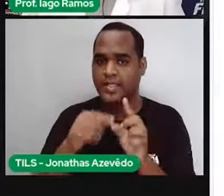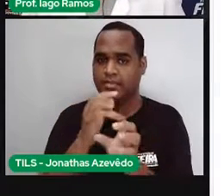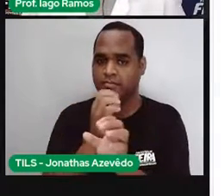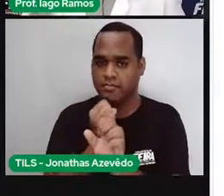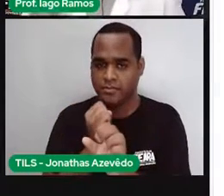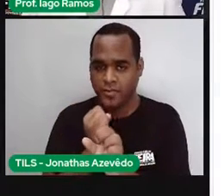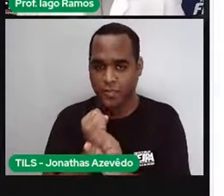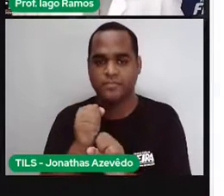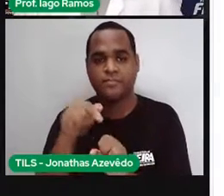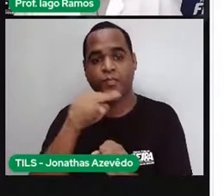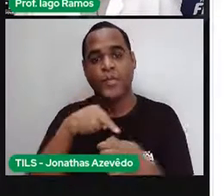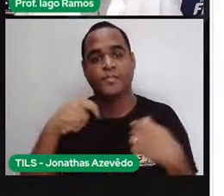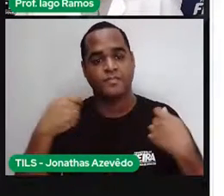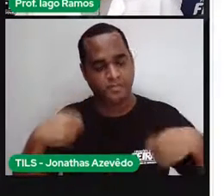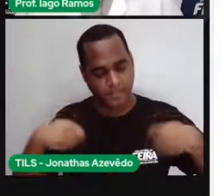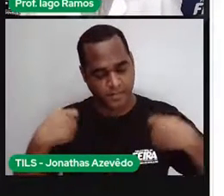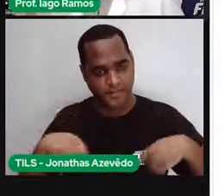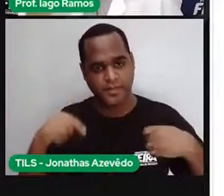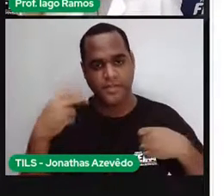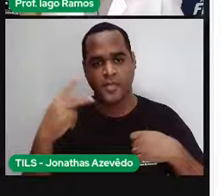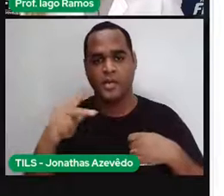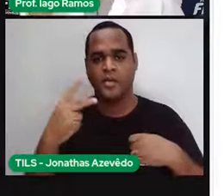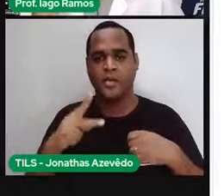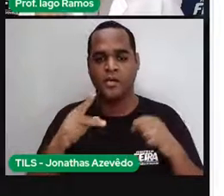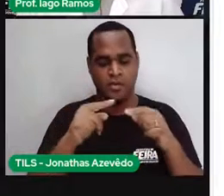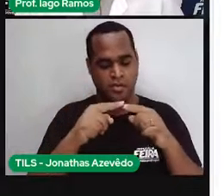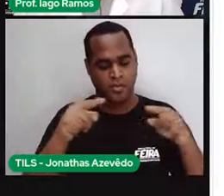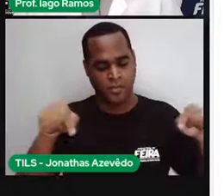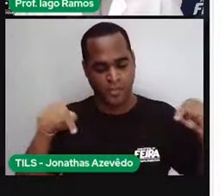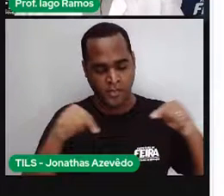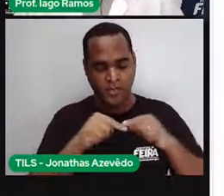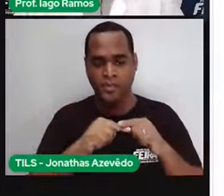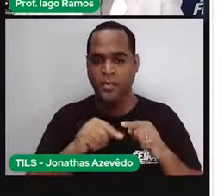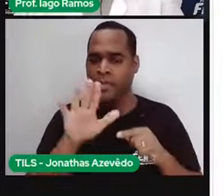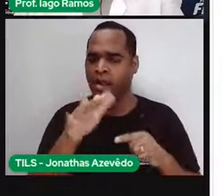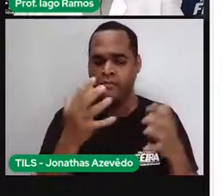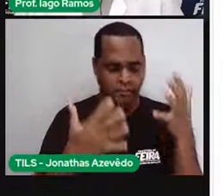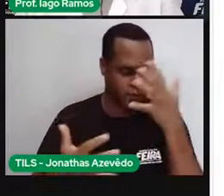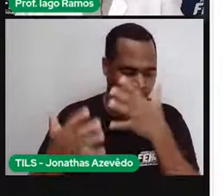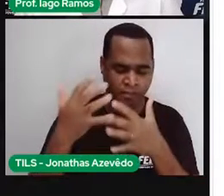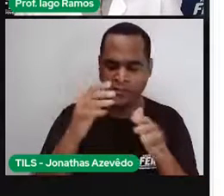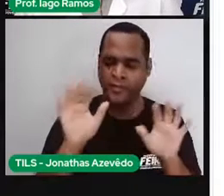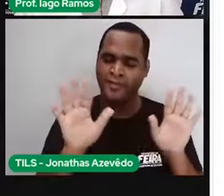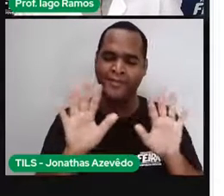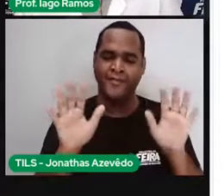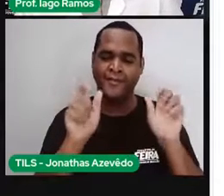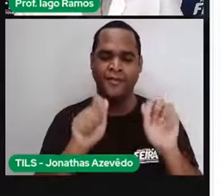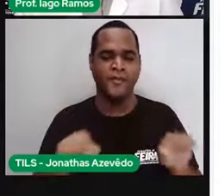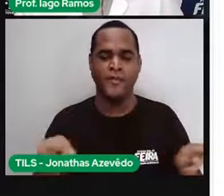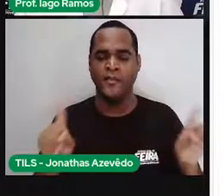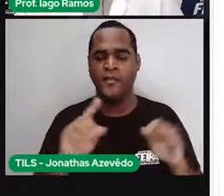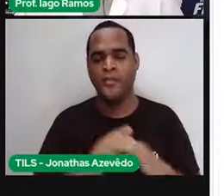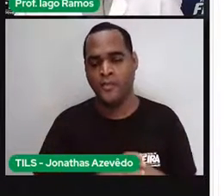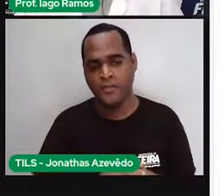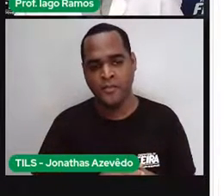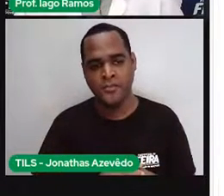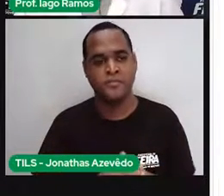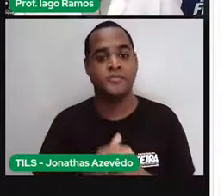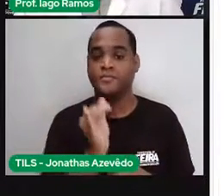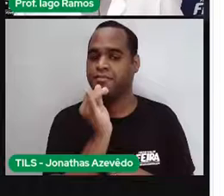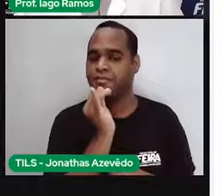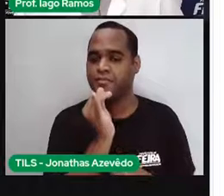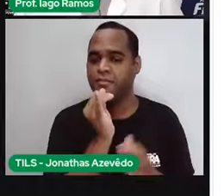que vai ser construído na praça para a gente não perder de vista. Tá? Então, por exemplo,